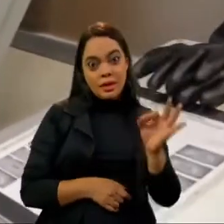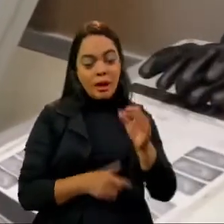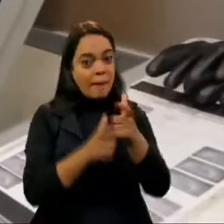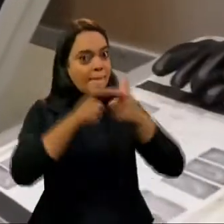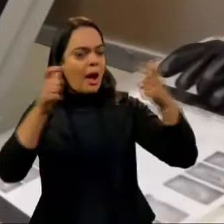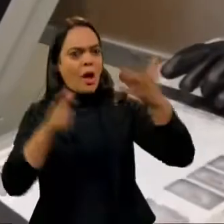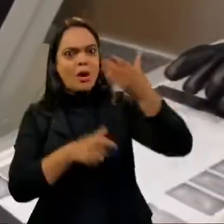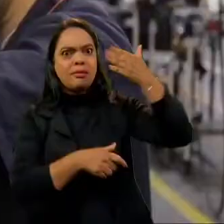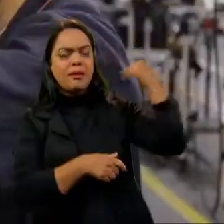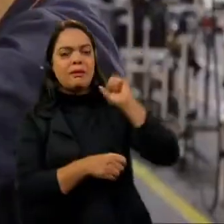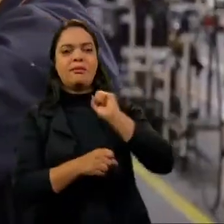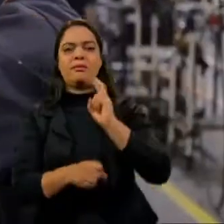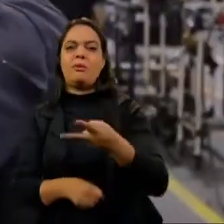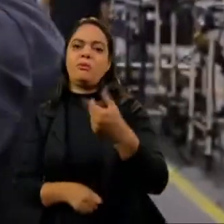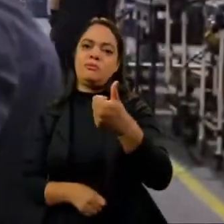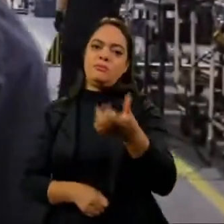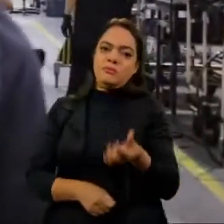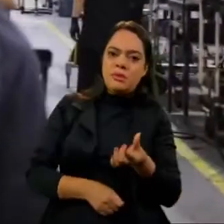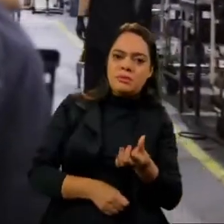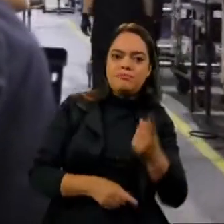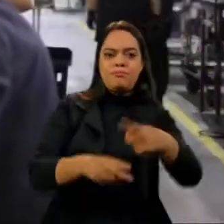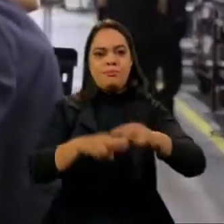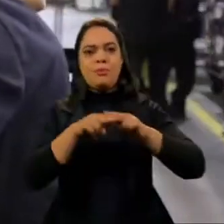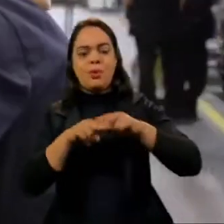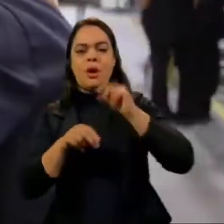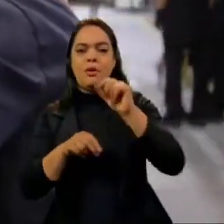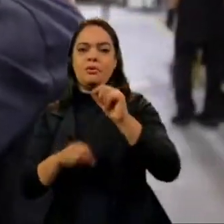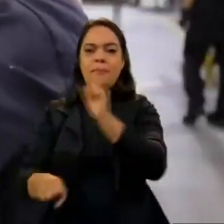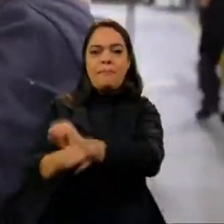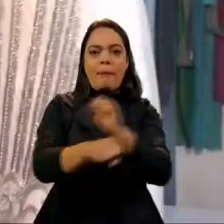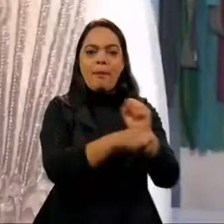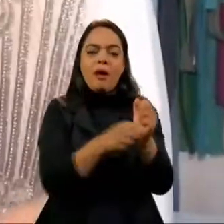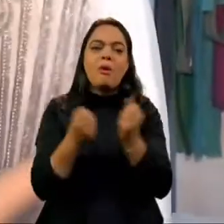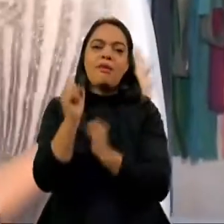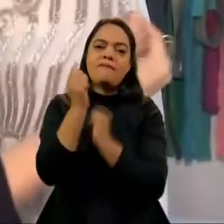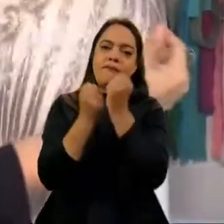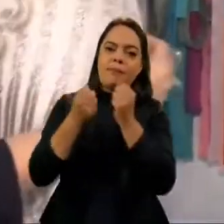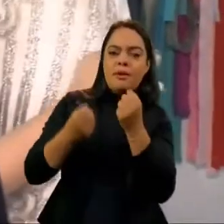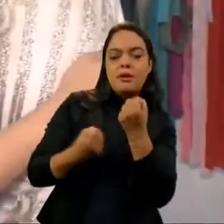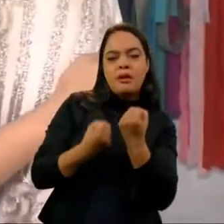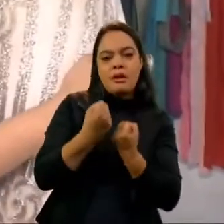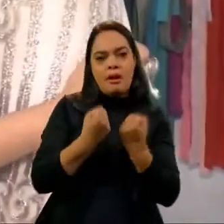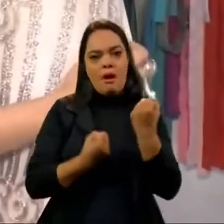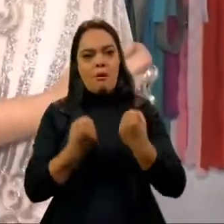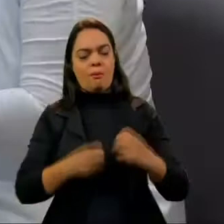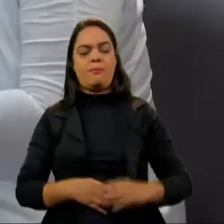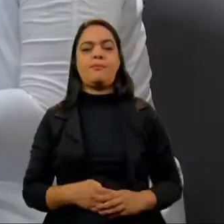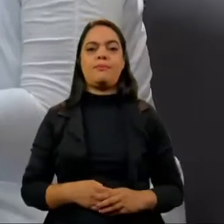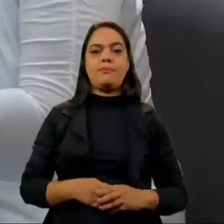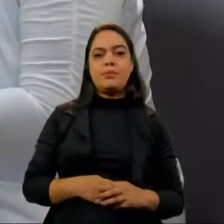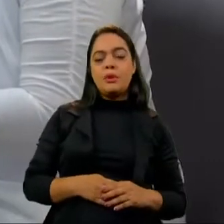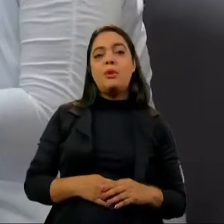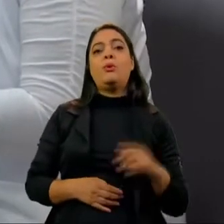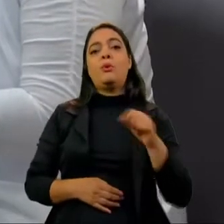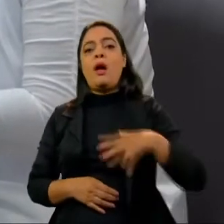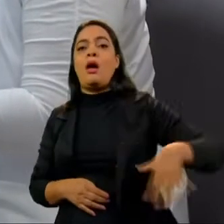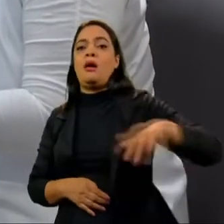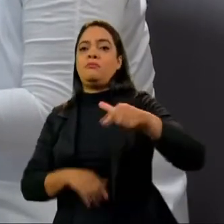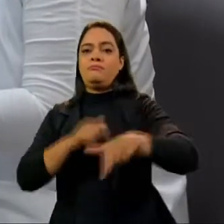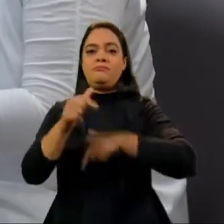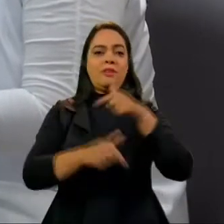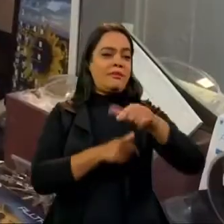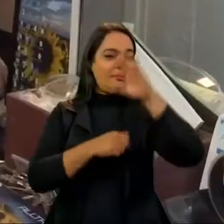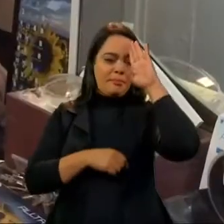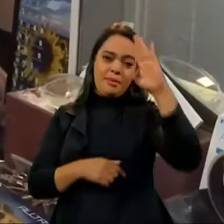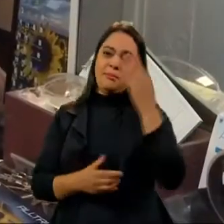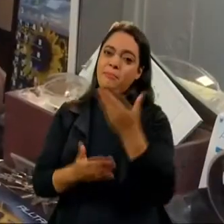puxada principalmente por paralisações nas linhas de montagem de veículos. O setor de serviços, um dos mais prejudicados pelo distanciamento